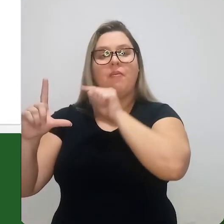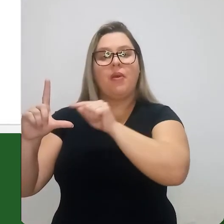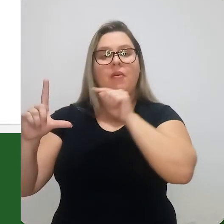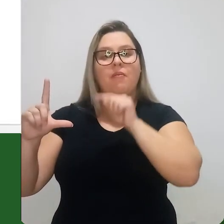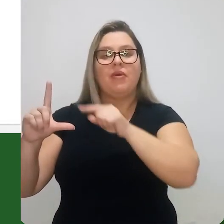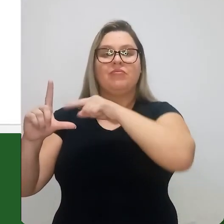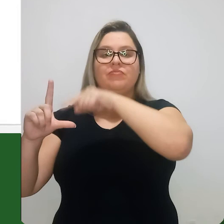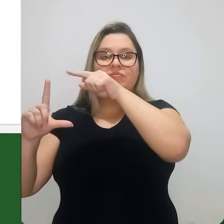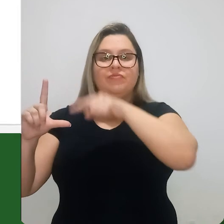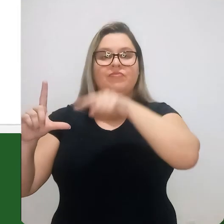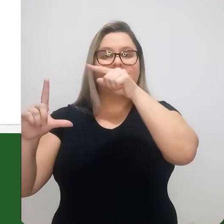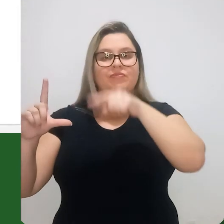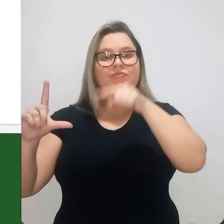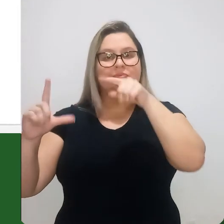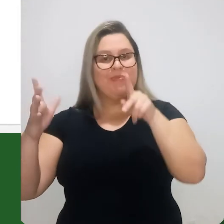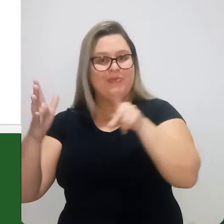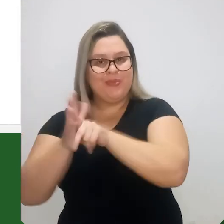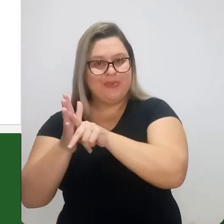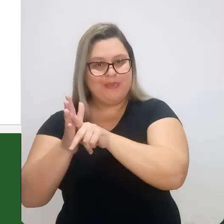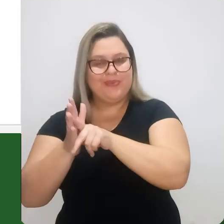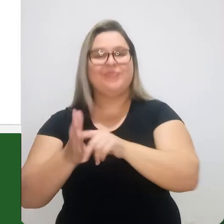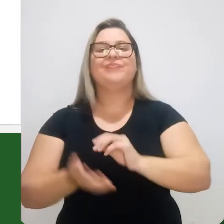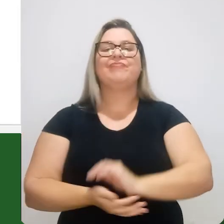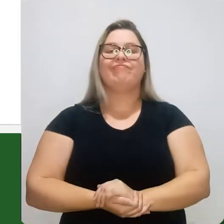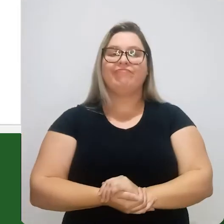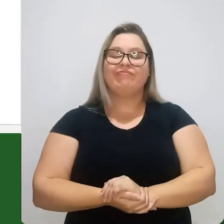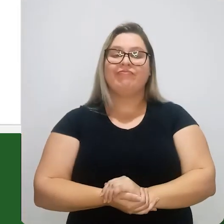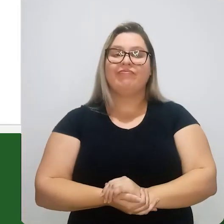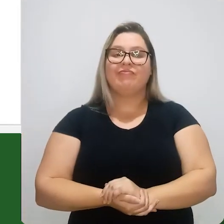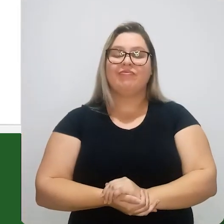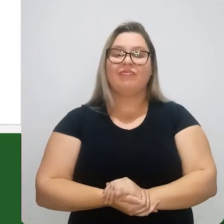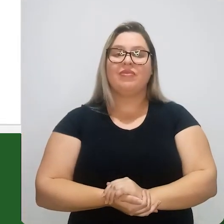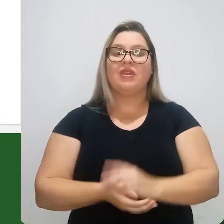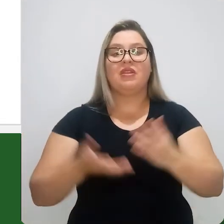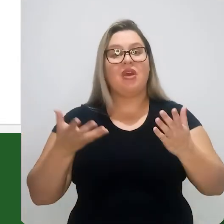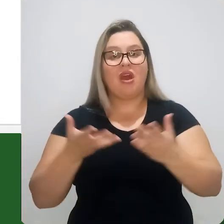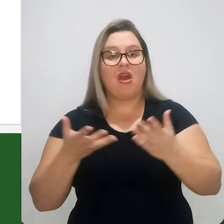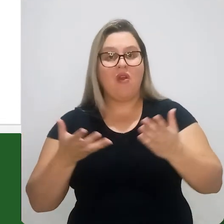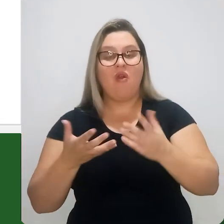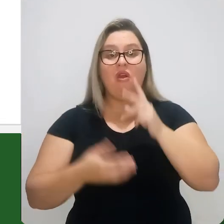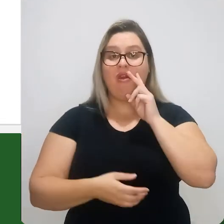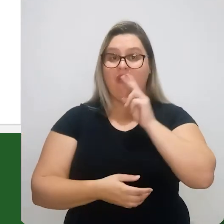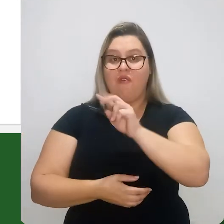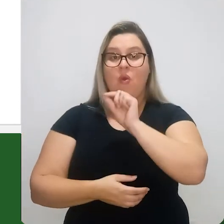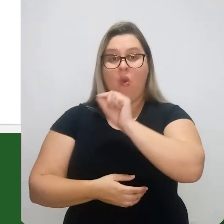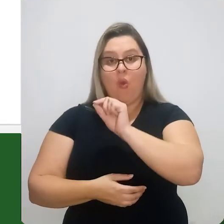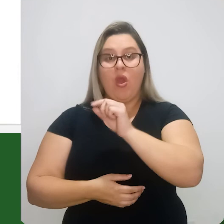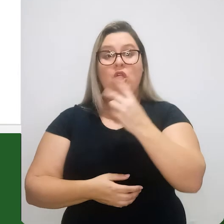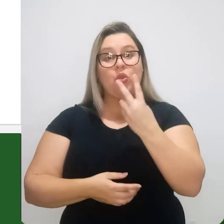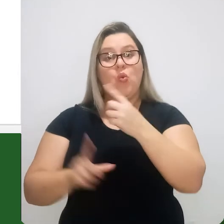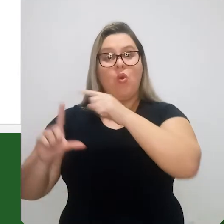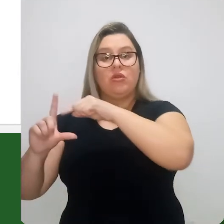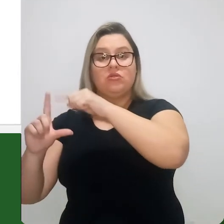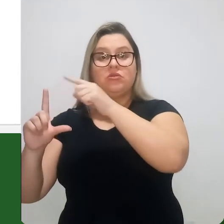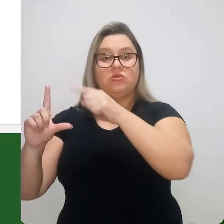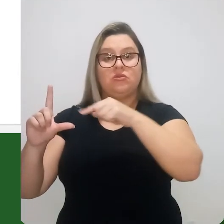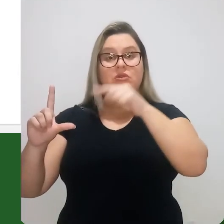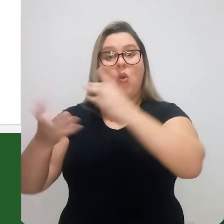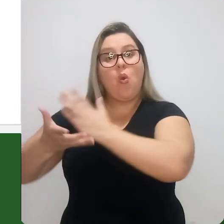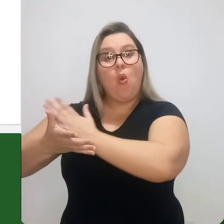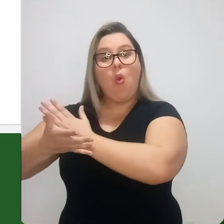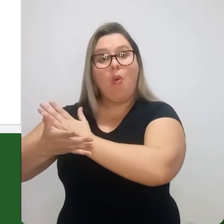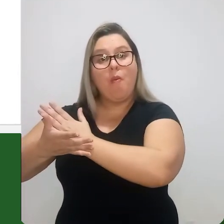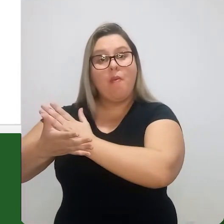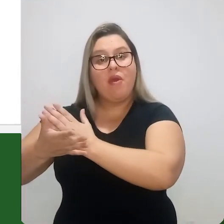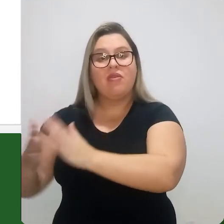pontos sendo traçados no nosso gráfico. Então agora aqui é só unir os pontos e temos as duas curvas,